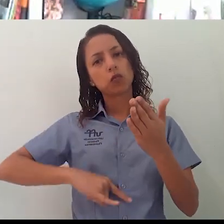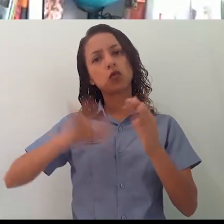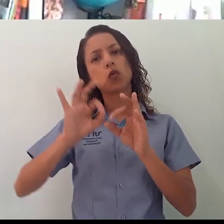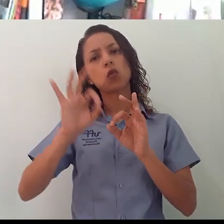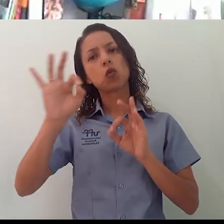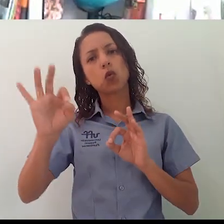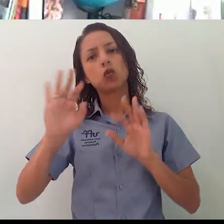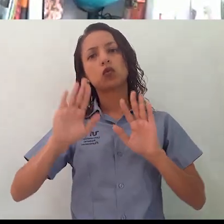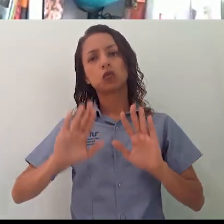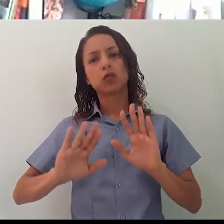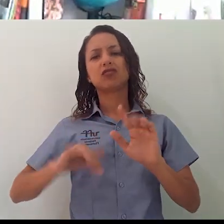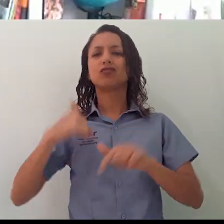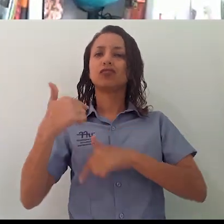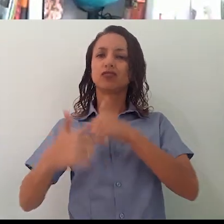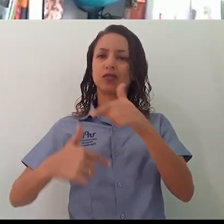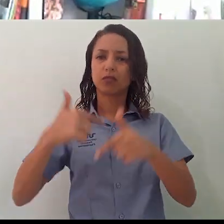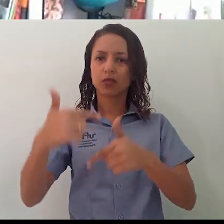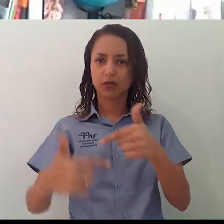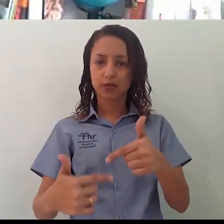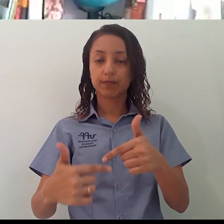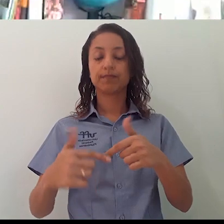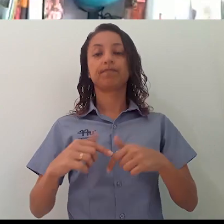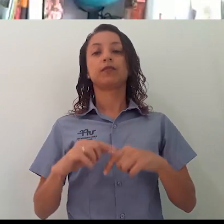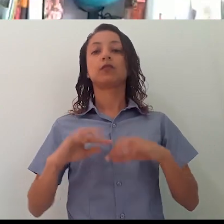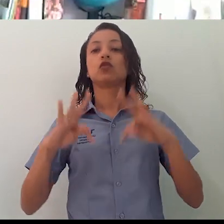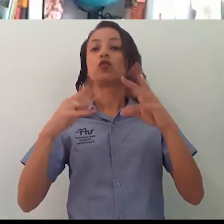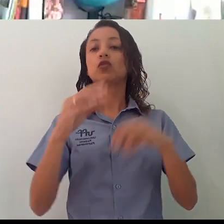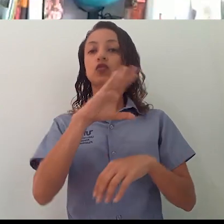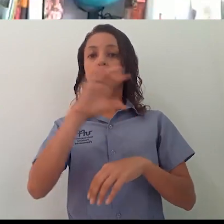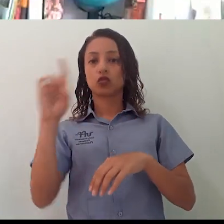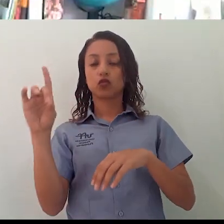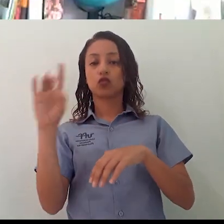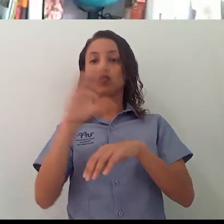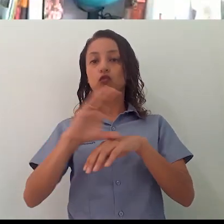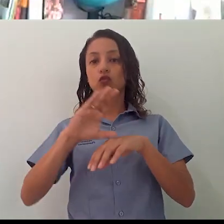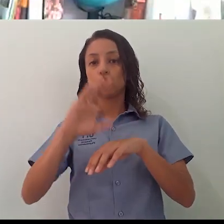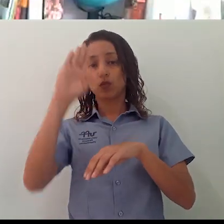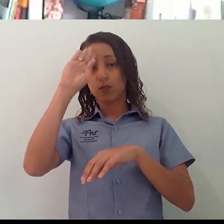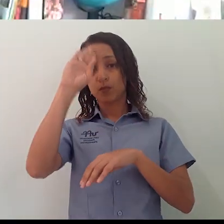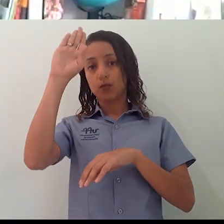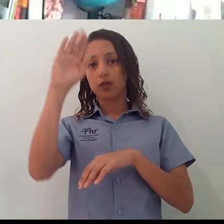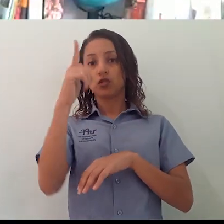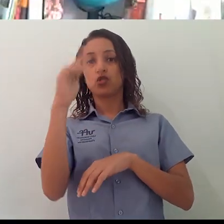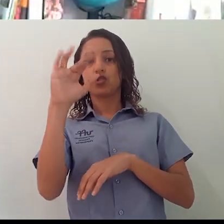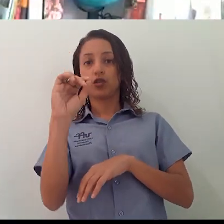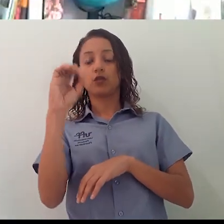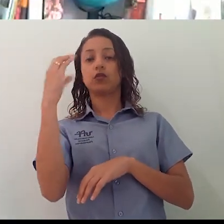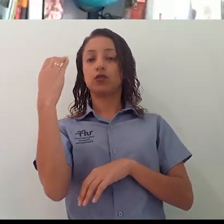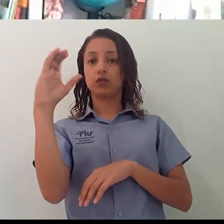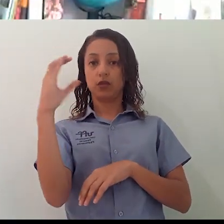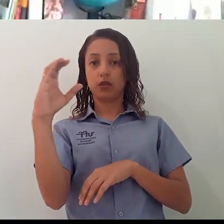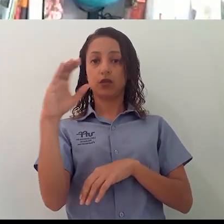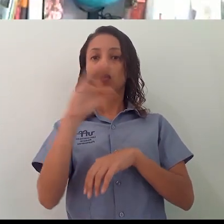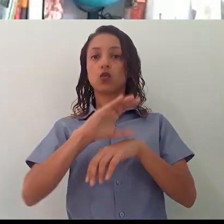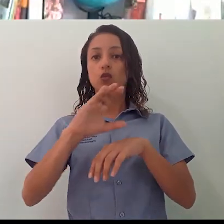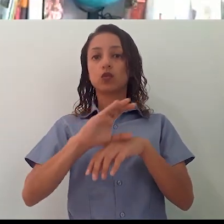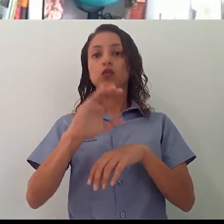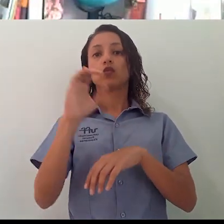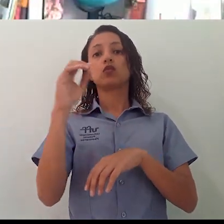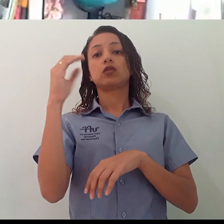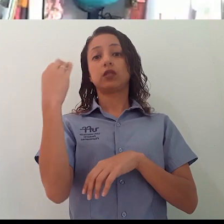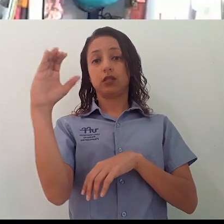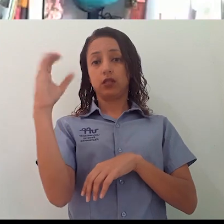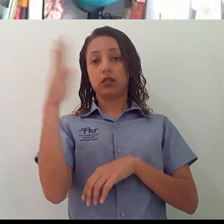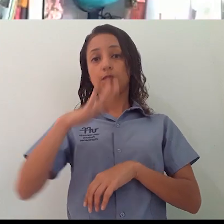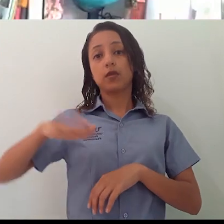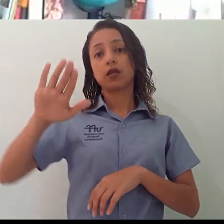providenciando documentos ainda, mesmo que remotamente. As coordenações do curso, especialmente do Instituto de Geosciências, né? O curso de